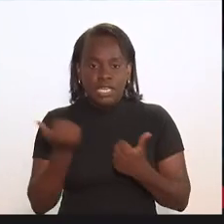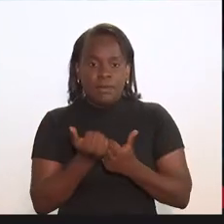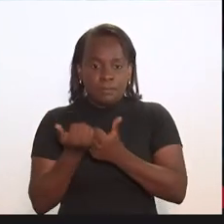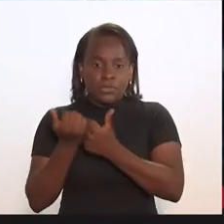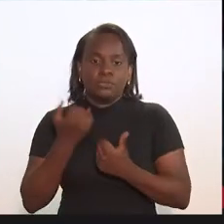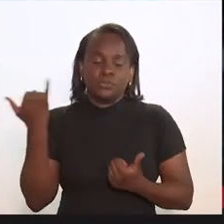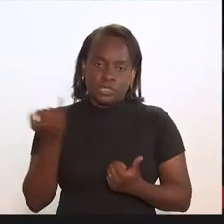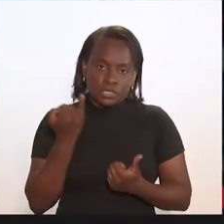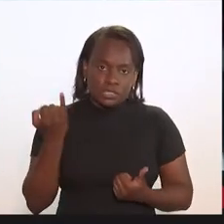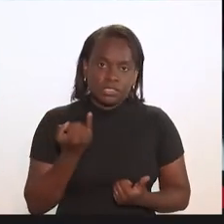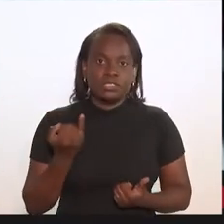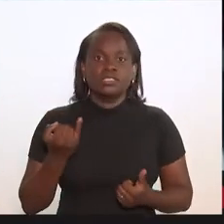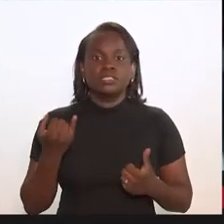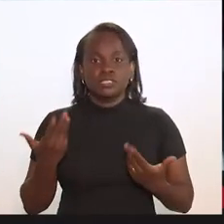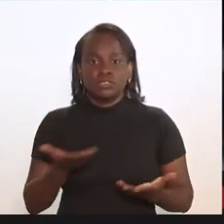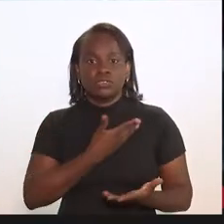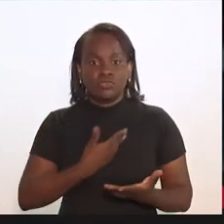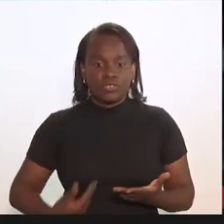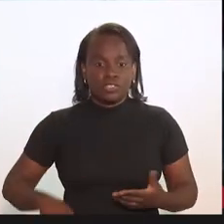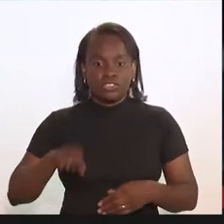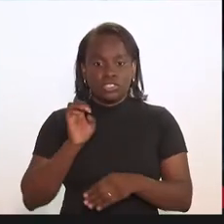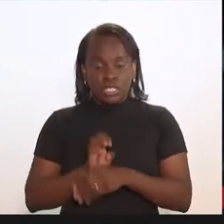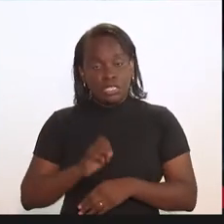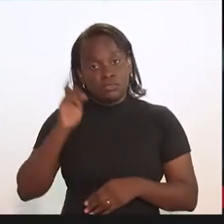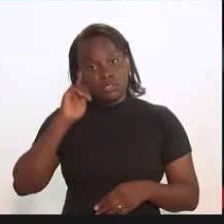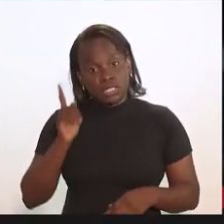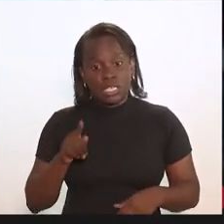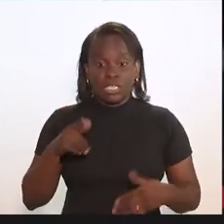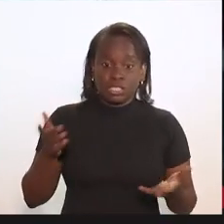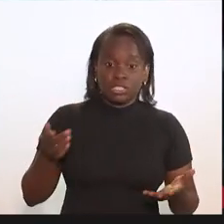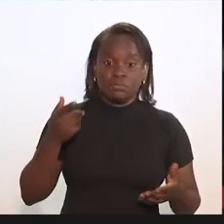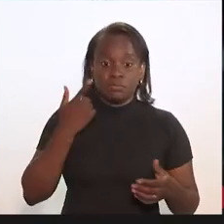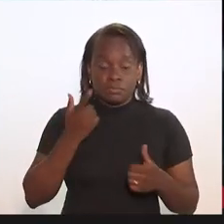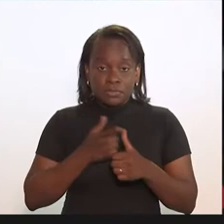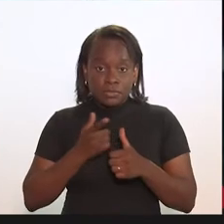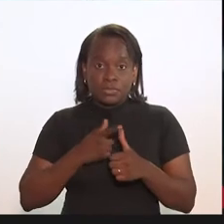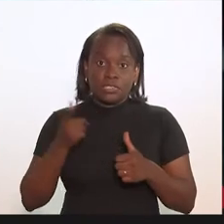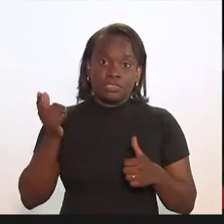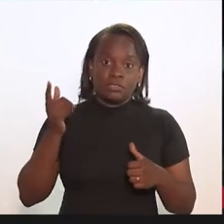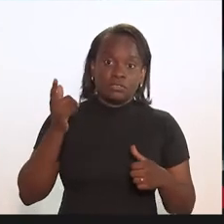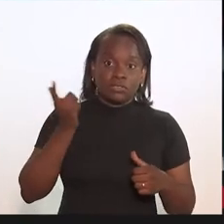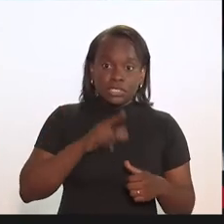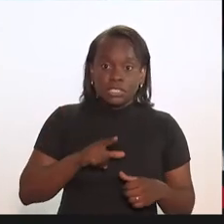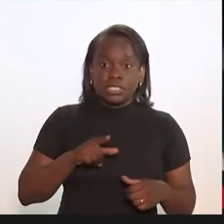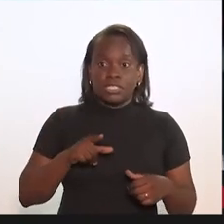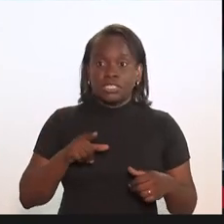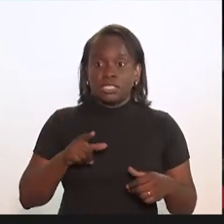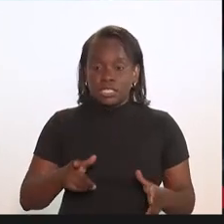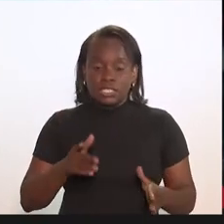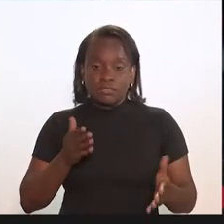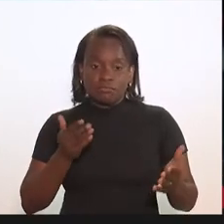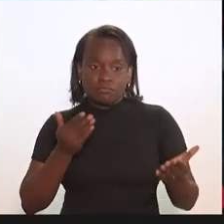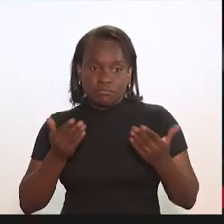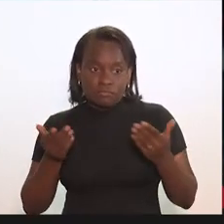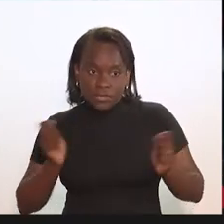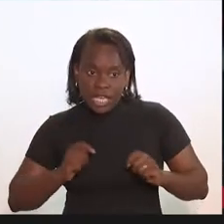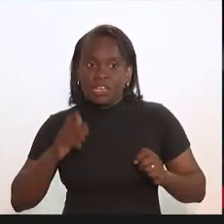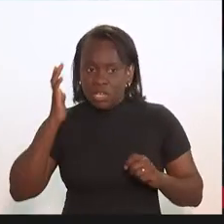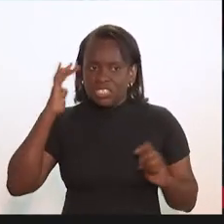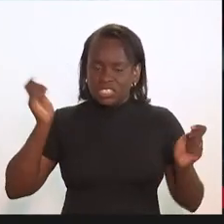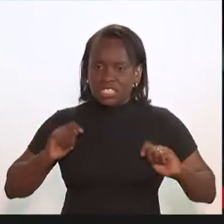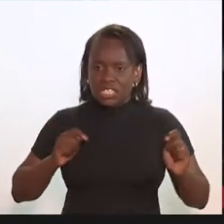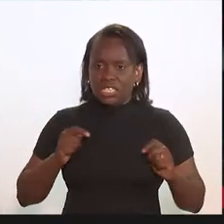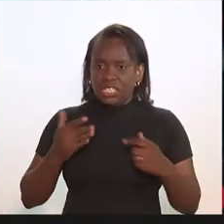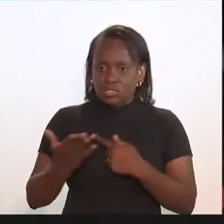importante. No governo do Estado, não sei se a gente vai no primeiro momento encontrar, entendeu, essa interface, mas